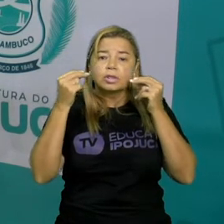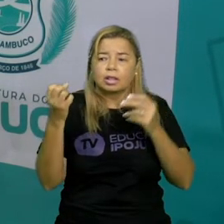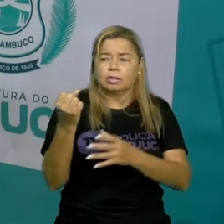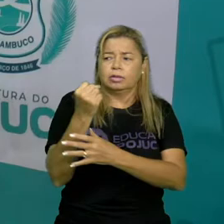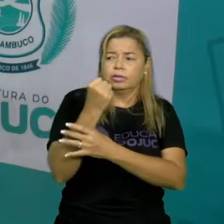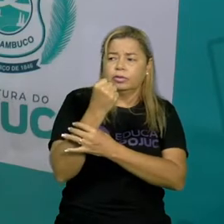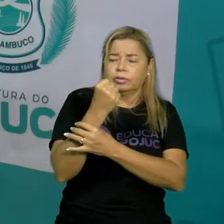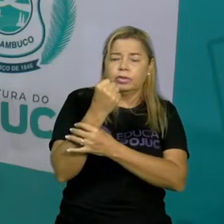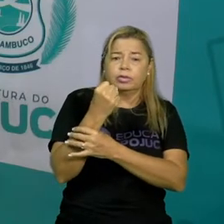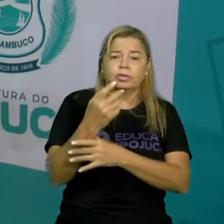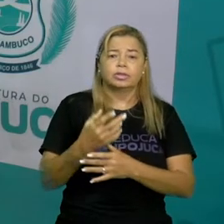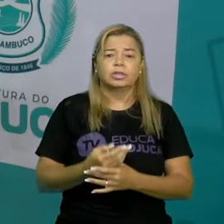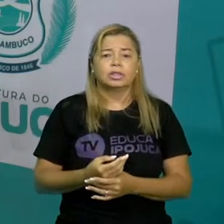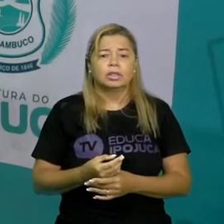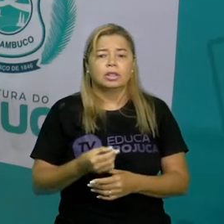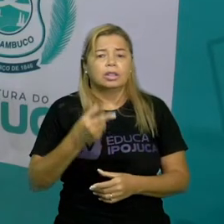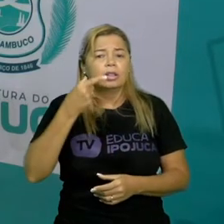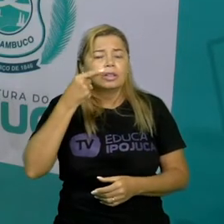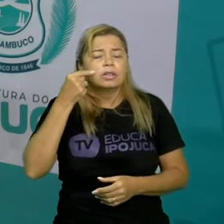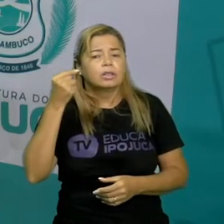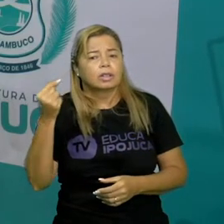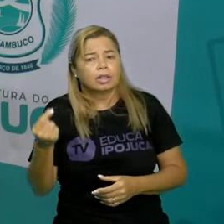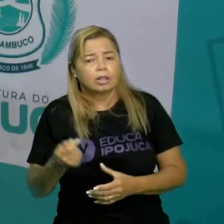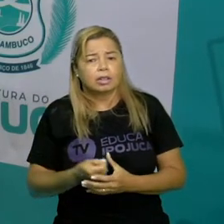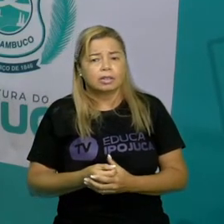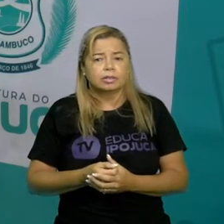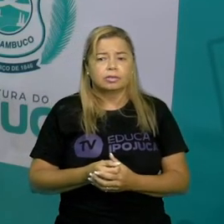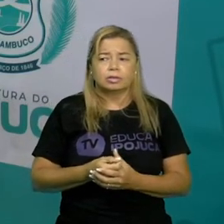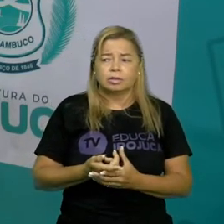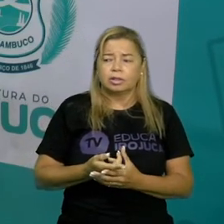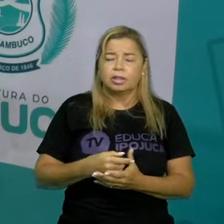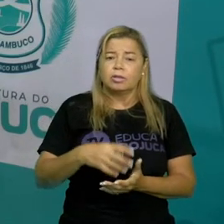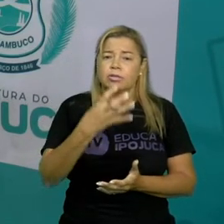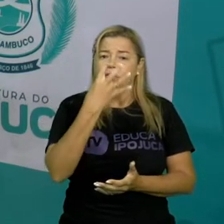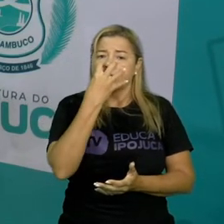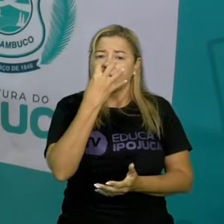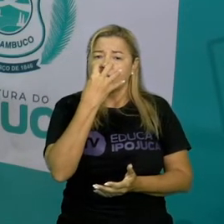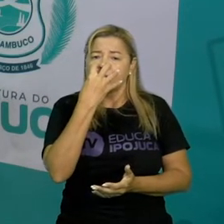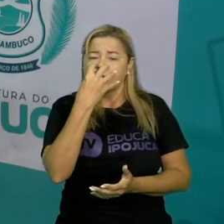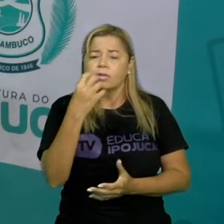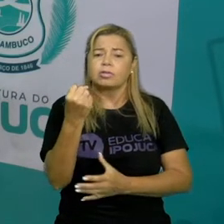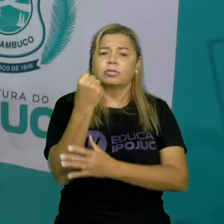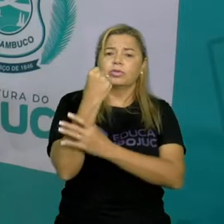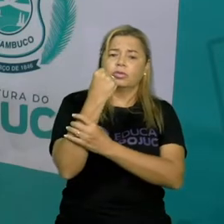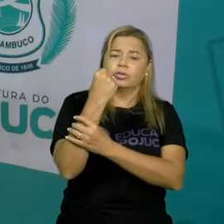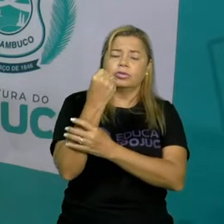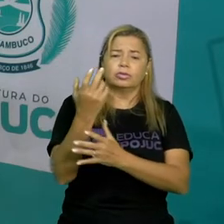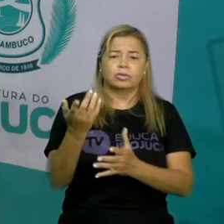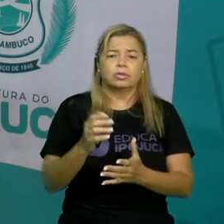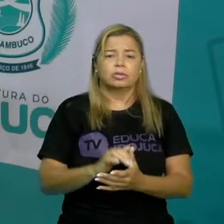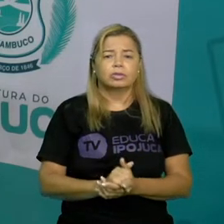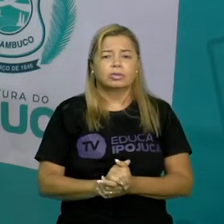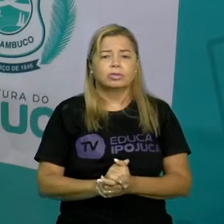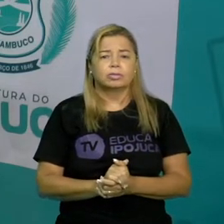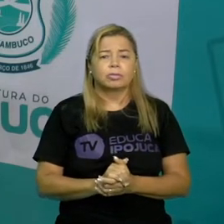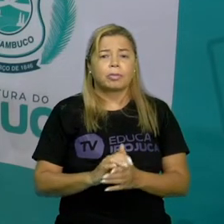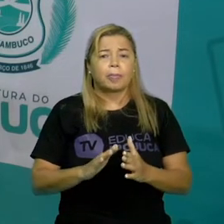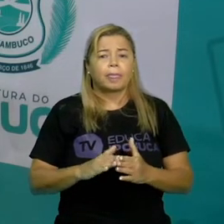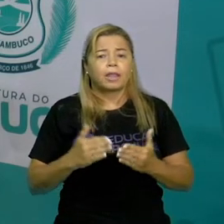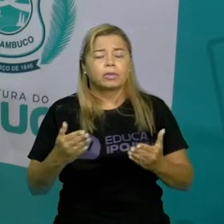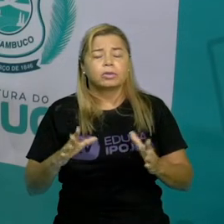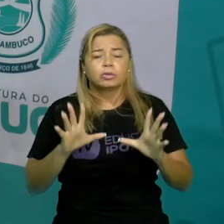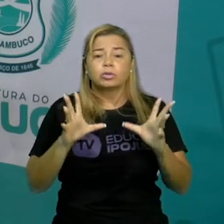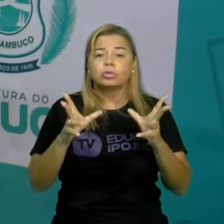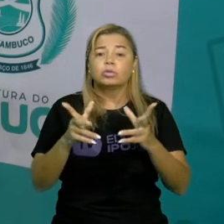é mais forte do que o gato o homem é mais forte do que o cão aí vai vindo vai vindo vai vindo quando os personagens todinho